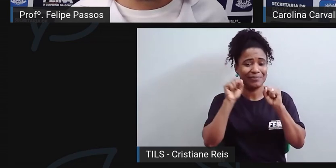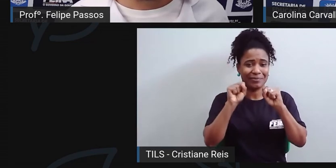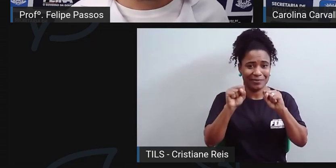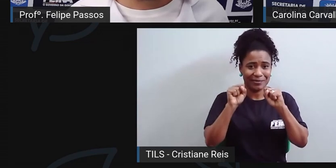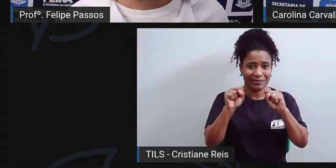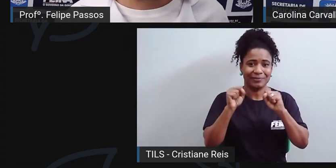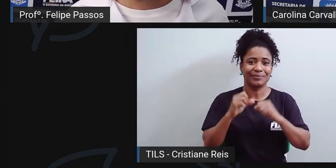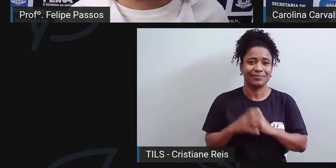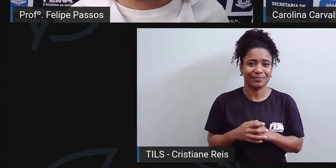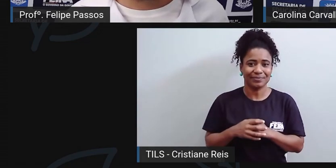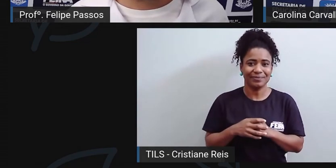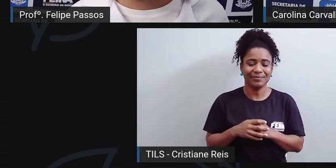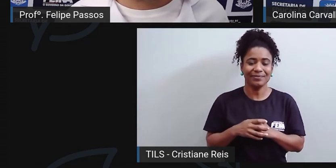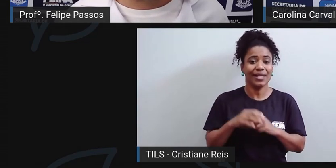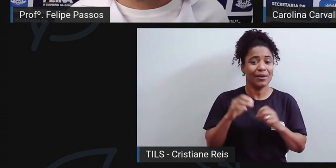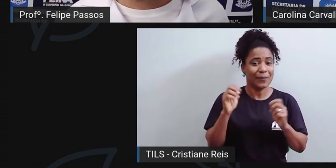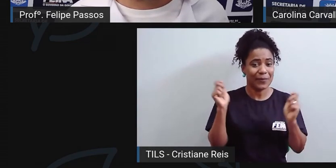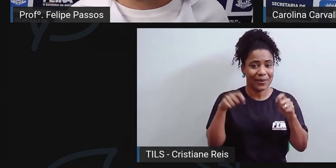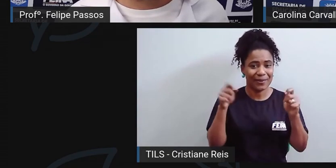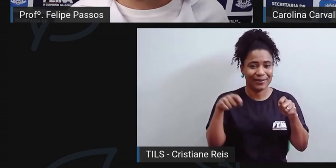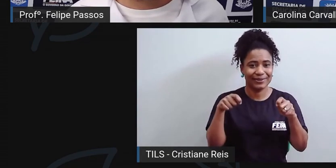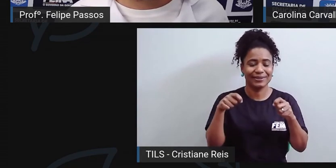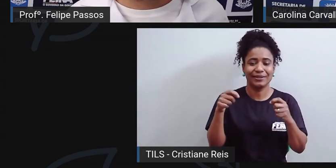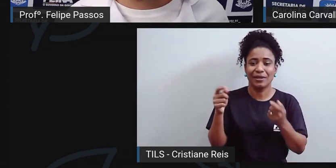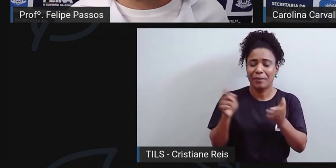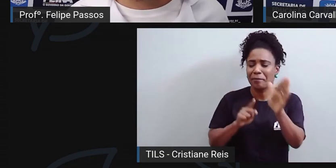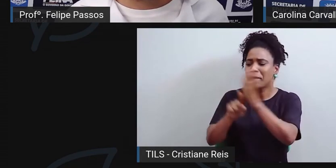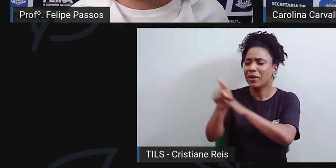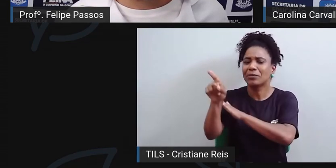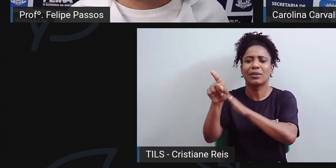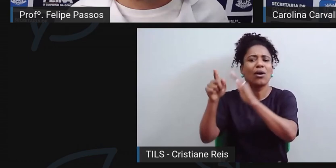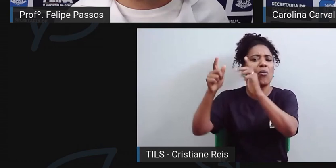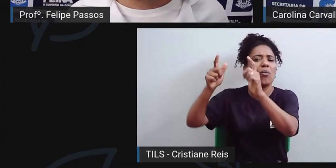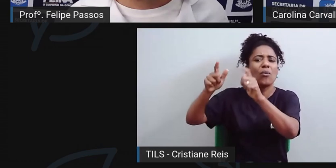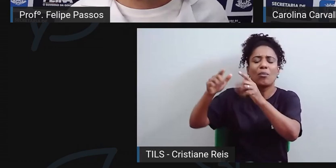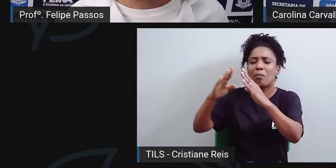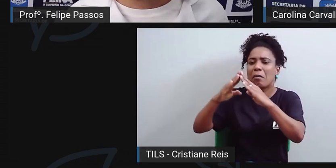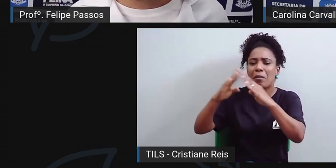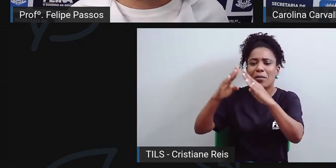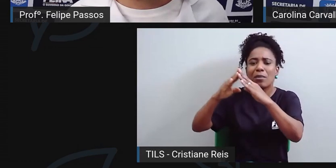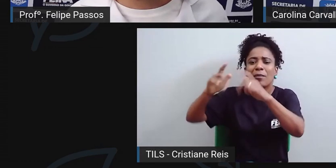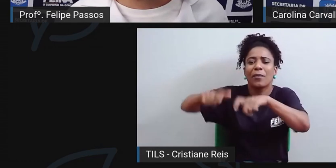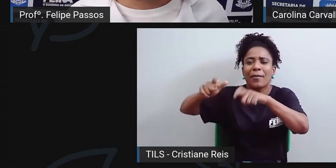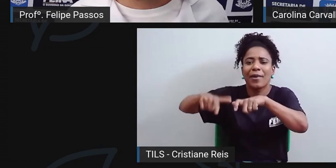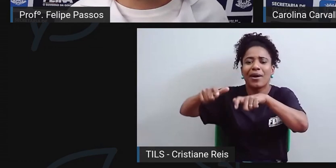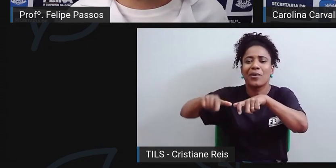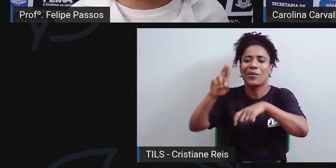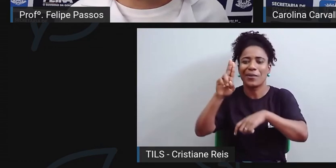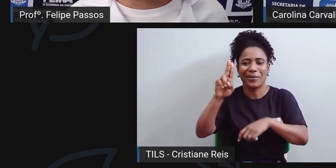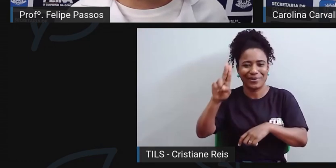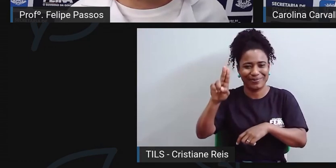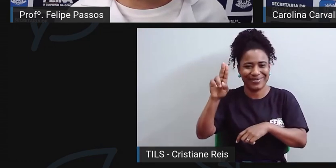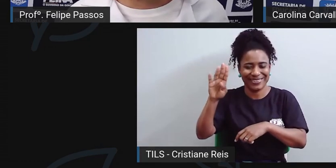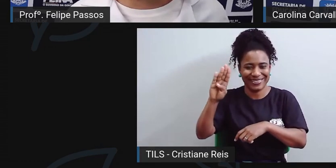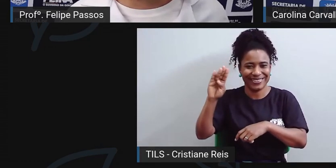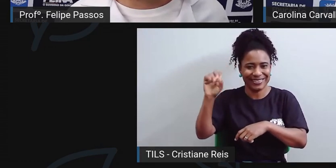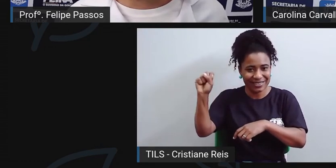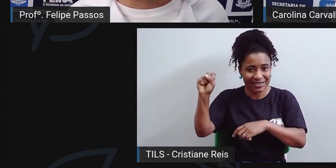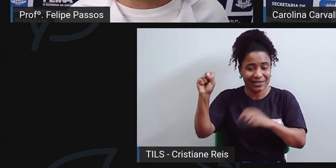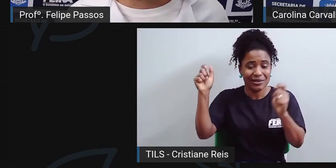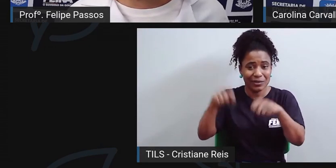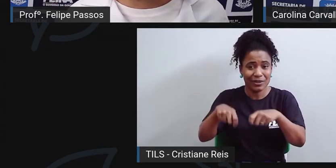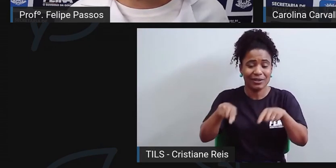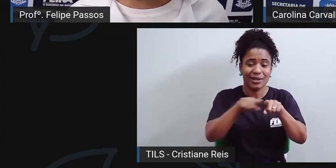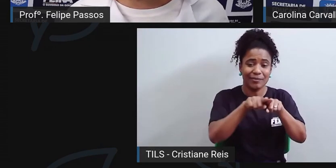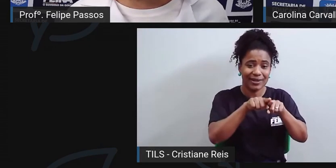possível, só você se informar direitinho na unidade de saúde do bairro, que tem sim esse tratamento gratuito, e o SESC